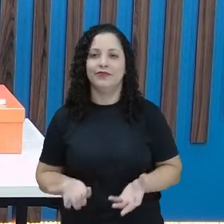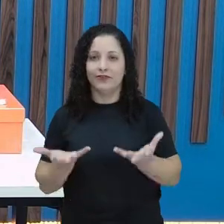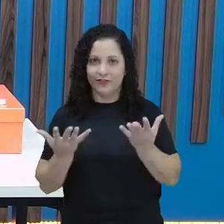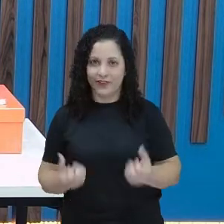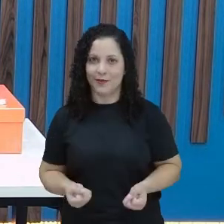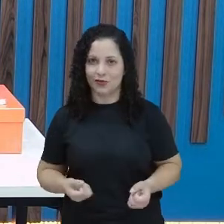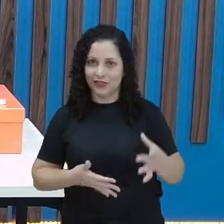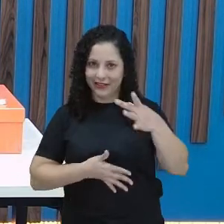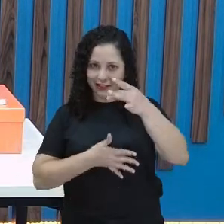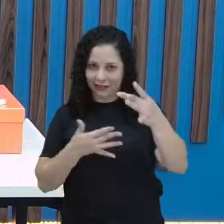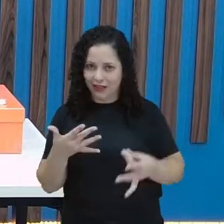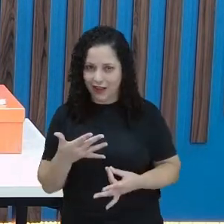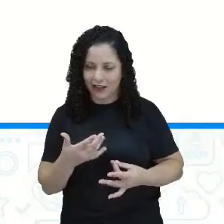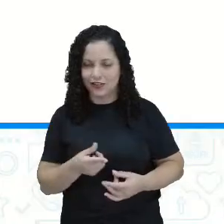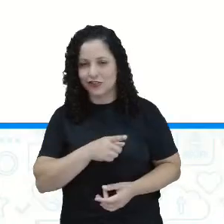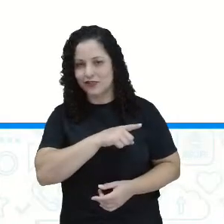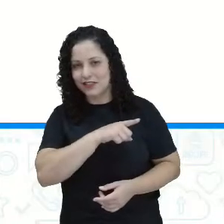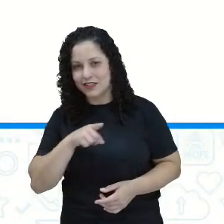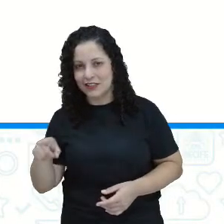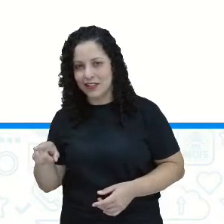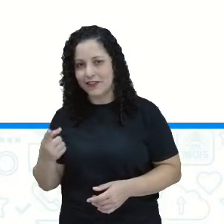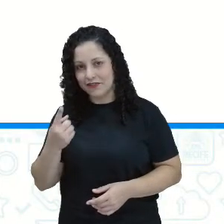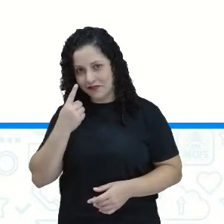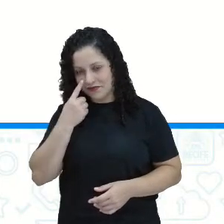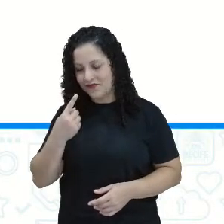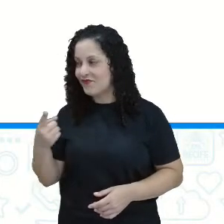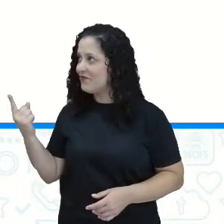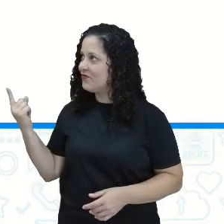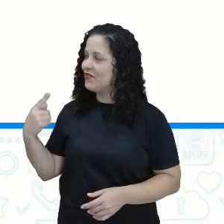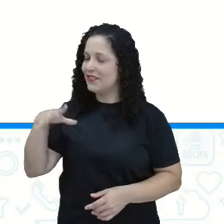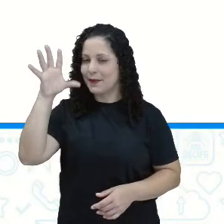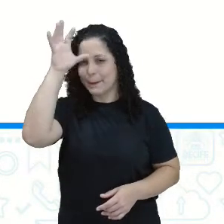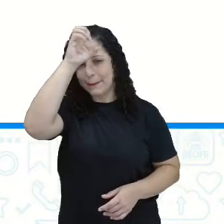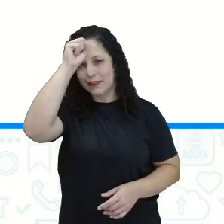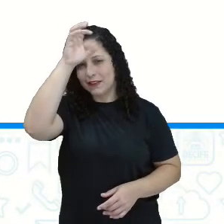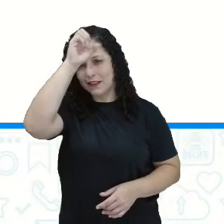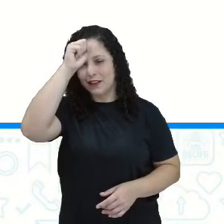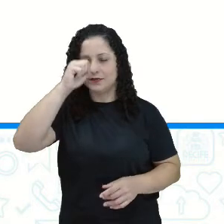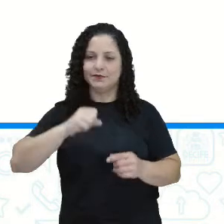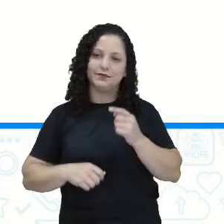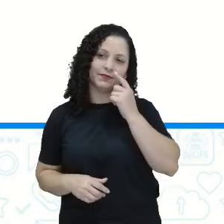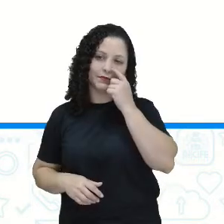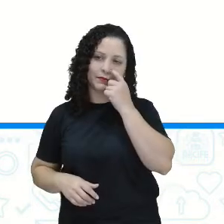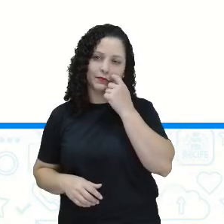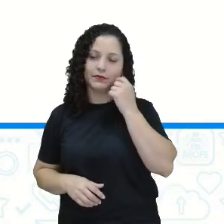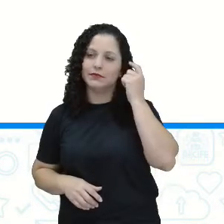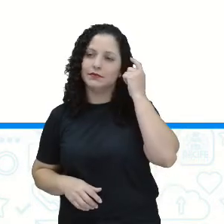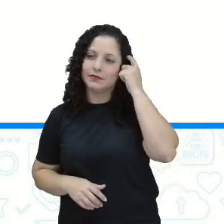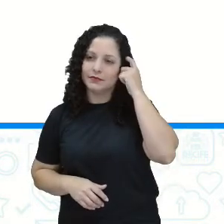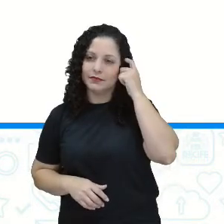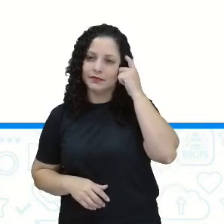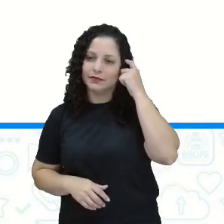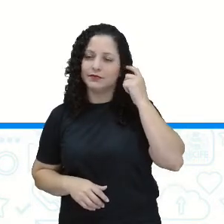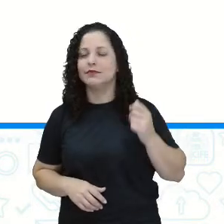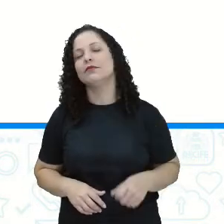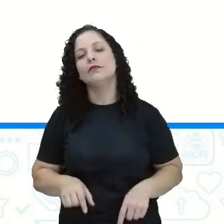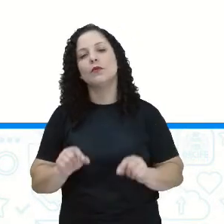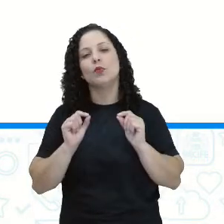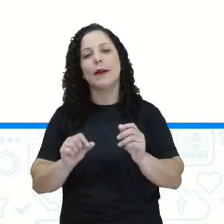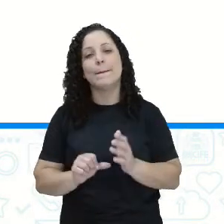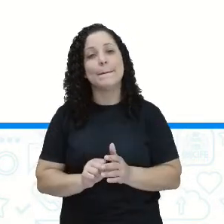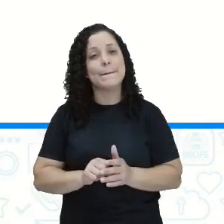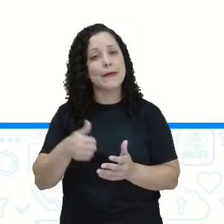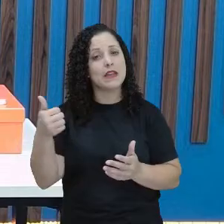aos detalhes para você não perder nada do bilhete. Os elementos do bilhete. Primeira coisa, tem que ter um